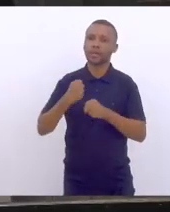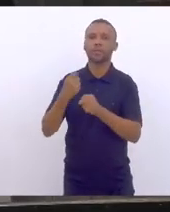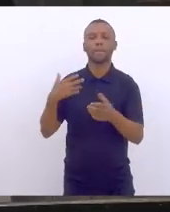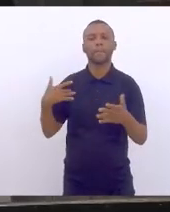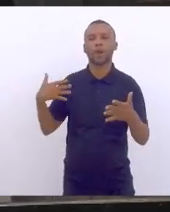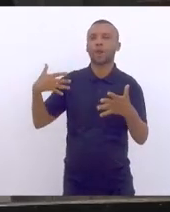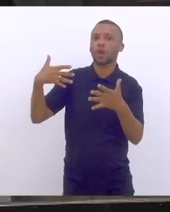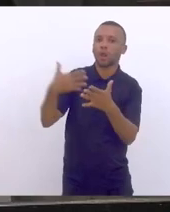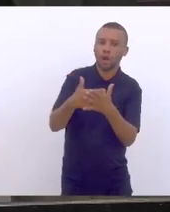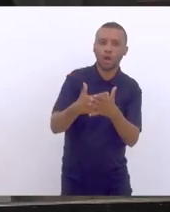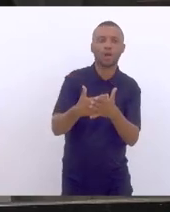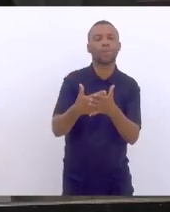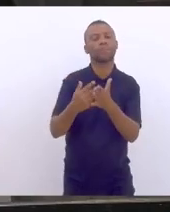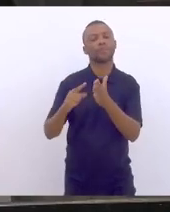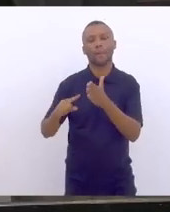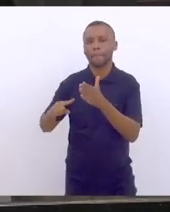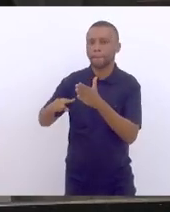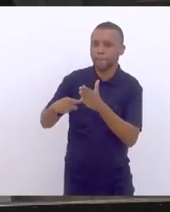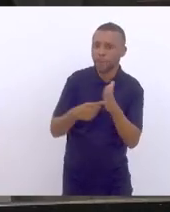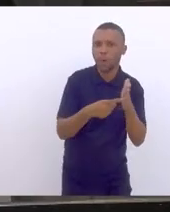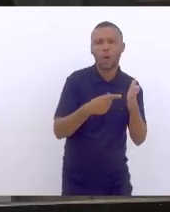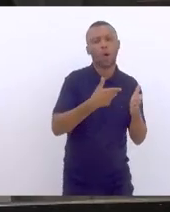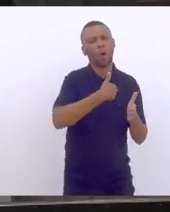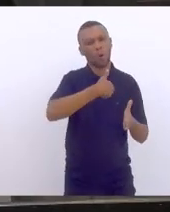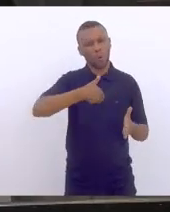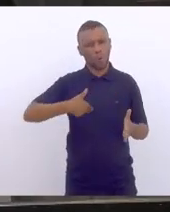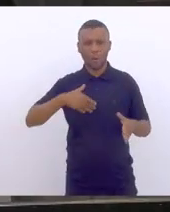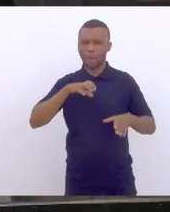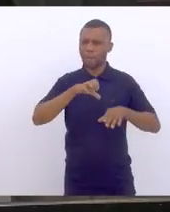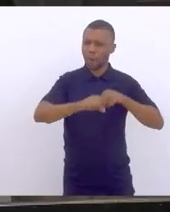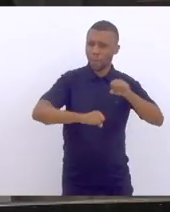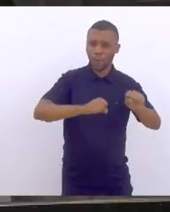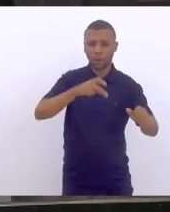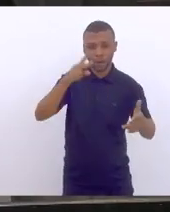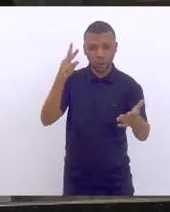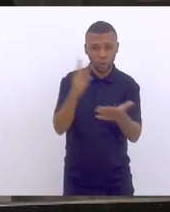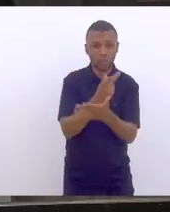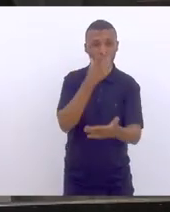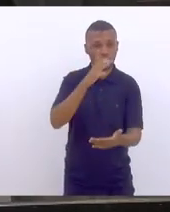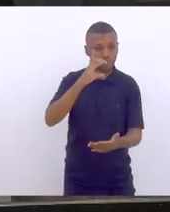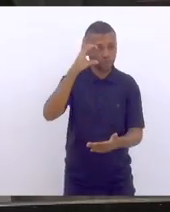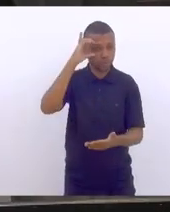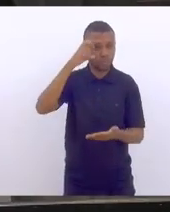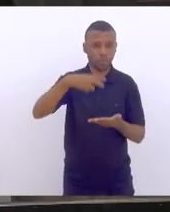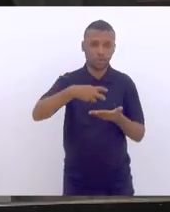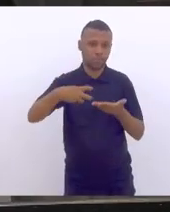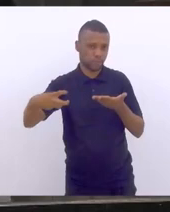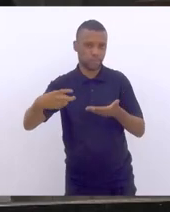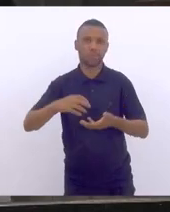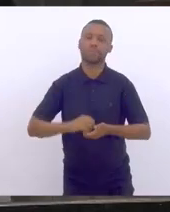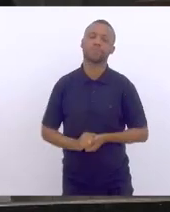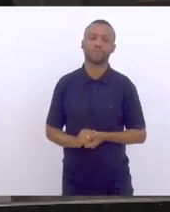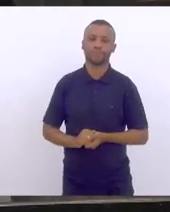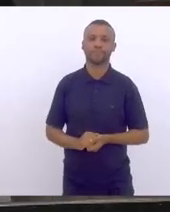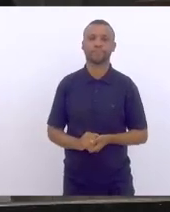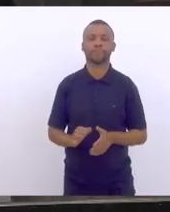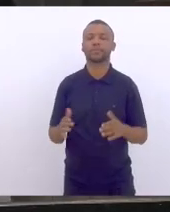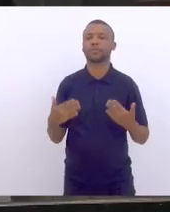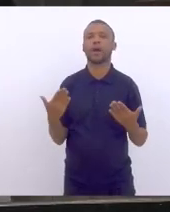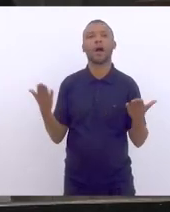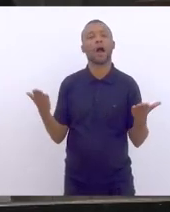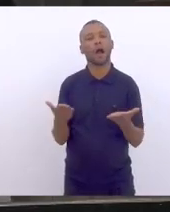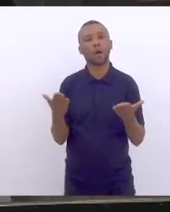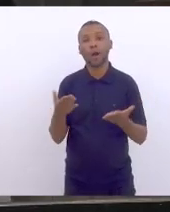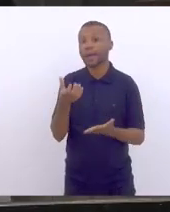legislatura passada, denunciando o golpe de Estado, do que depois a presidenta Dilma Rousseff. Pois bem, pois bem, agora,